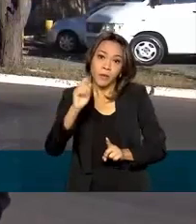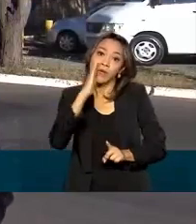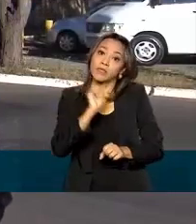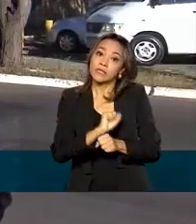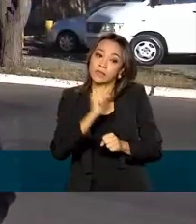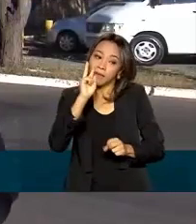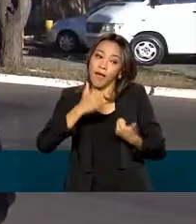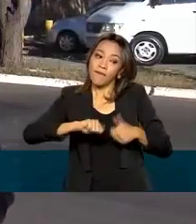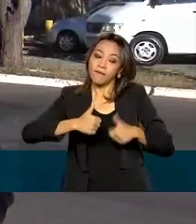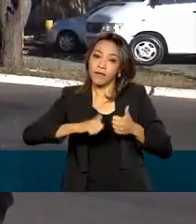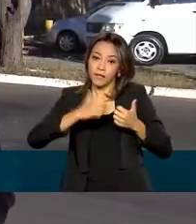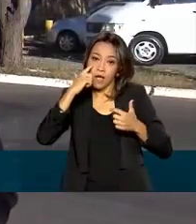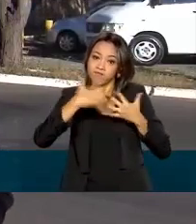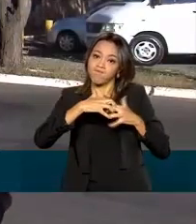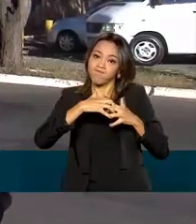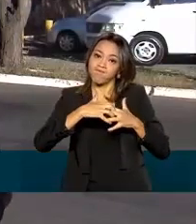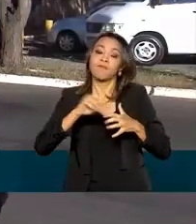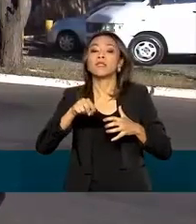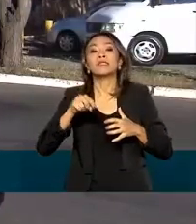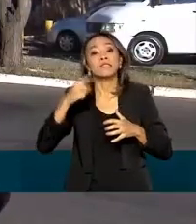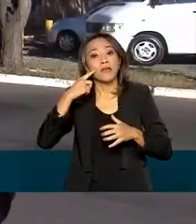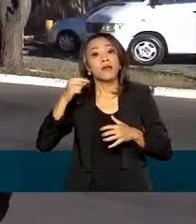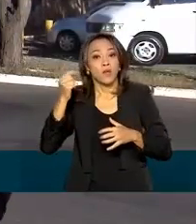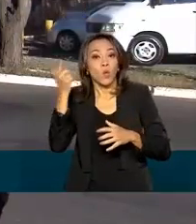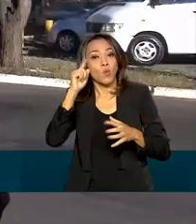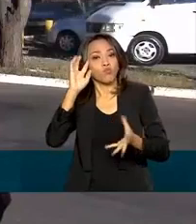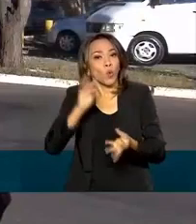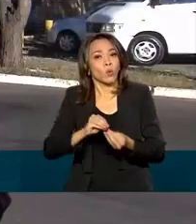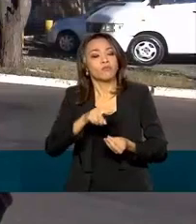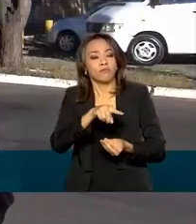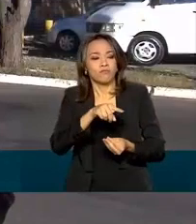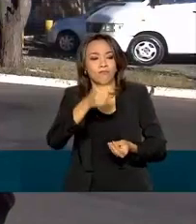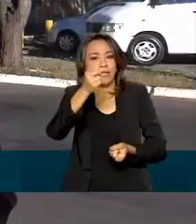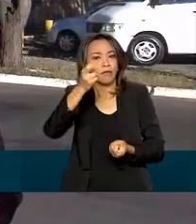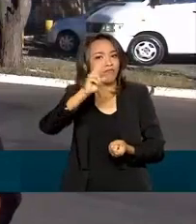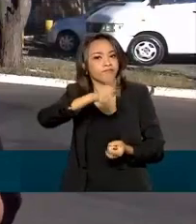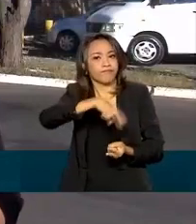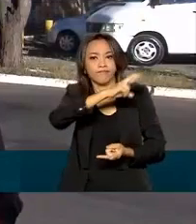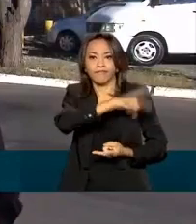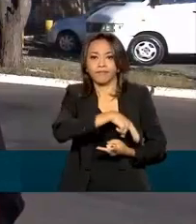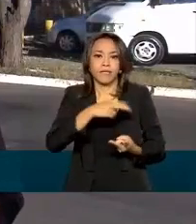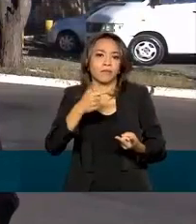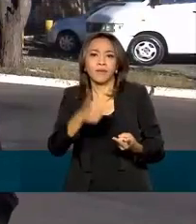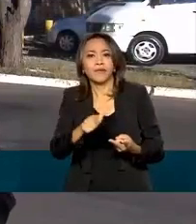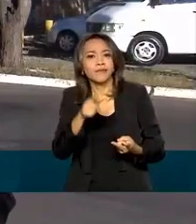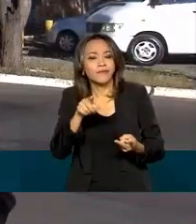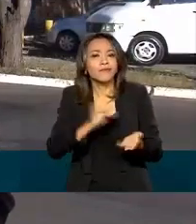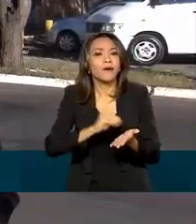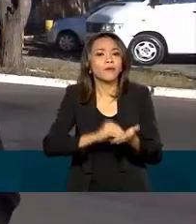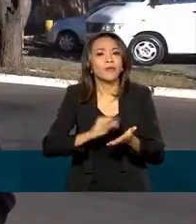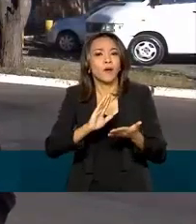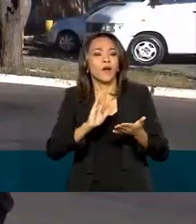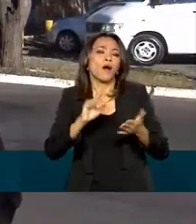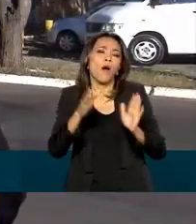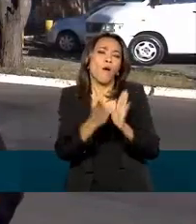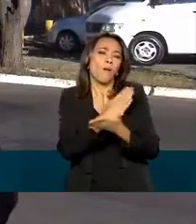o uso emergencial dessas vacinas. Todas essa análise, eles chegaram à conclusão que elas seriam negadas por falta de boas práticas e de documentação.